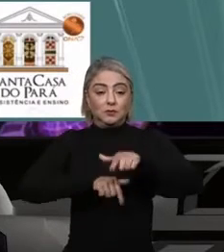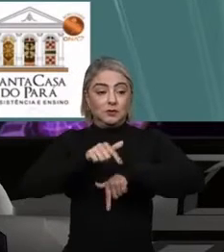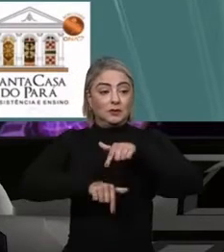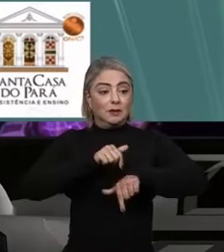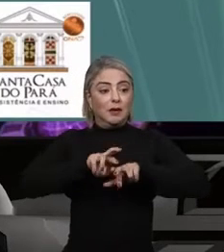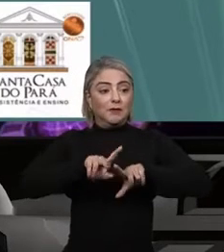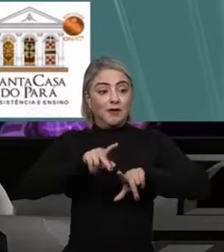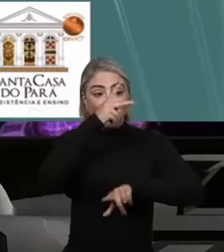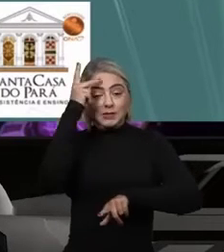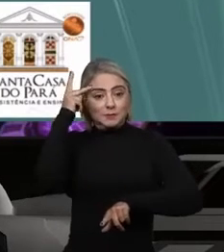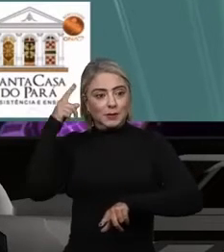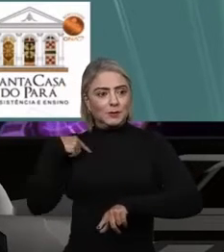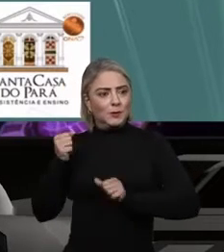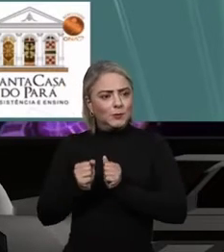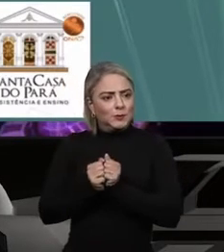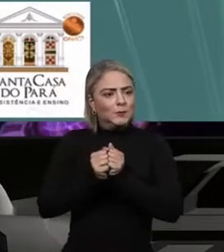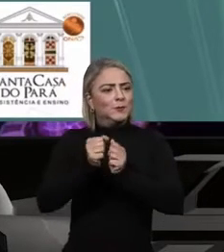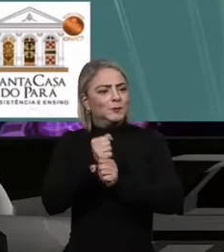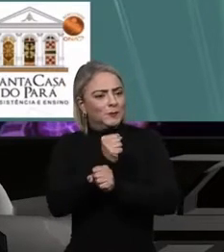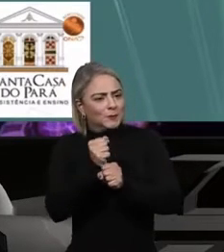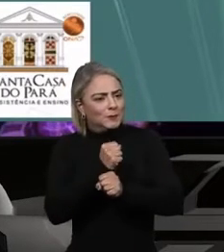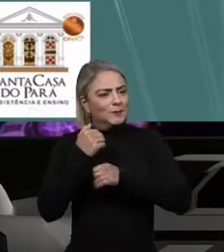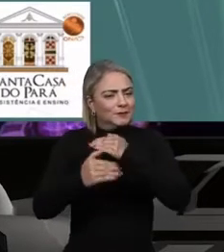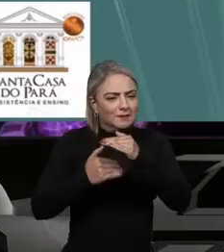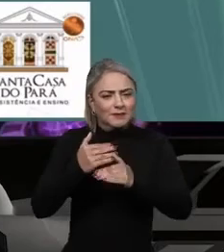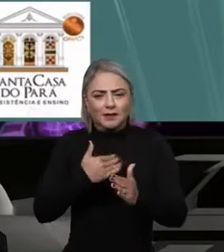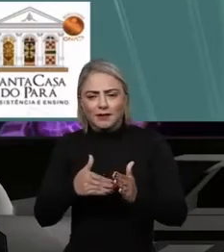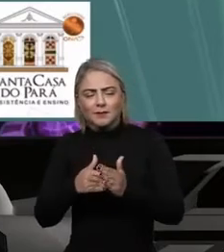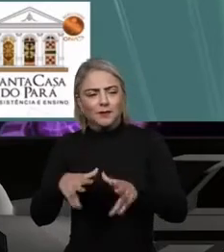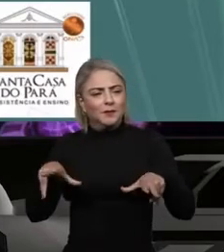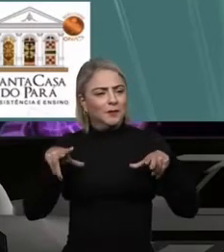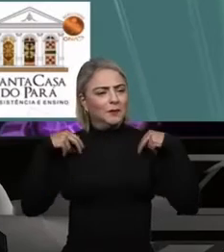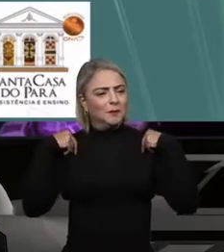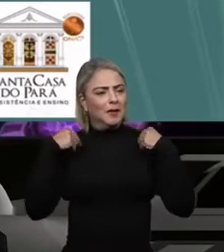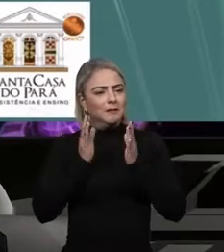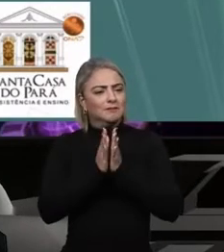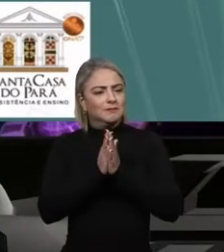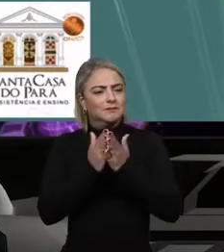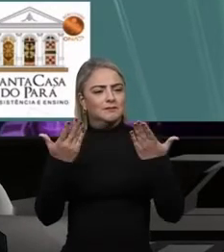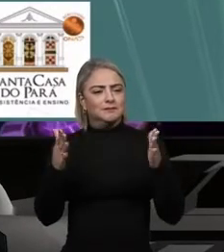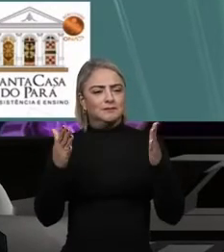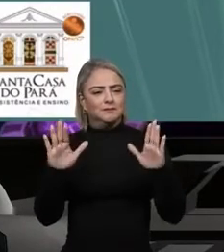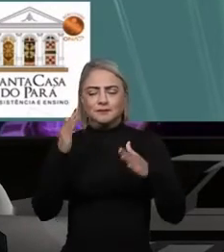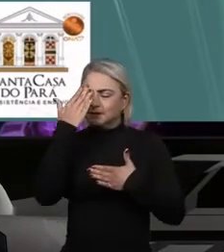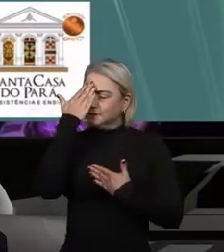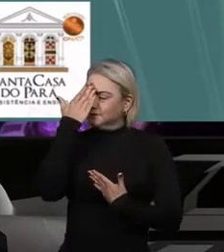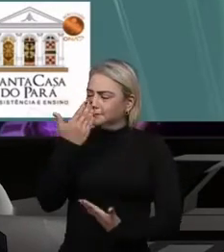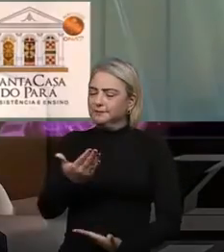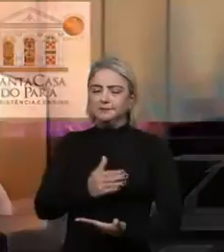várias pessoas construíram esse processo e todas elas merecem os nossos aplausos. Obrigado.